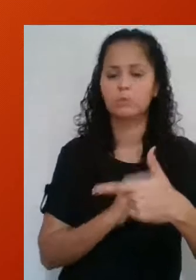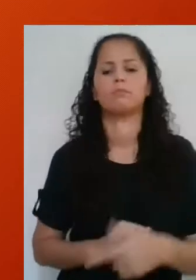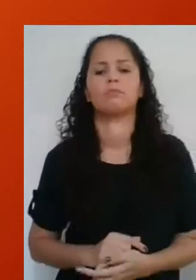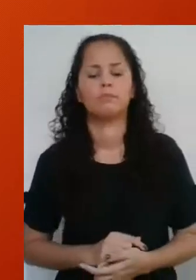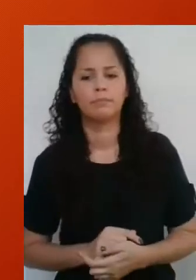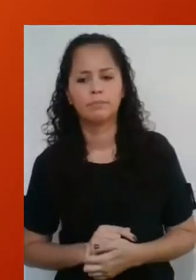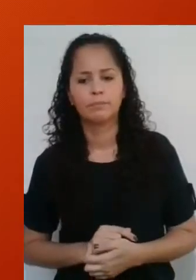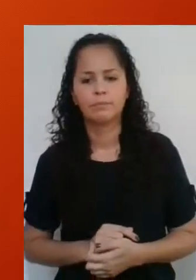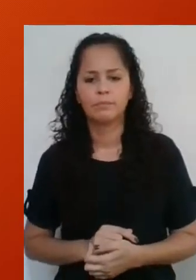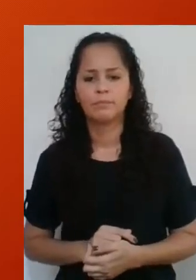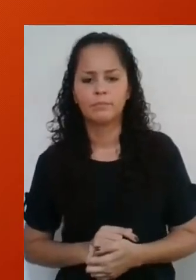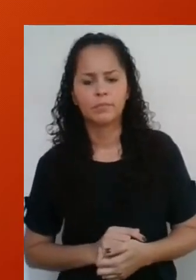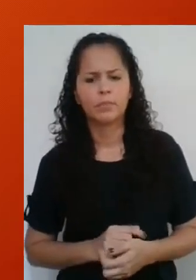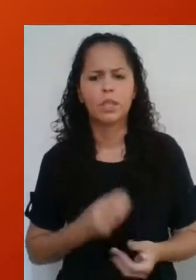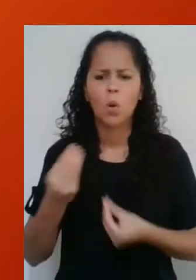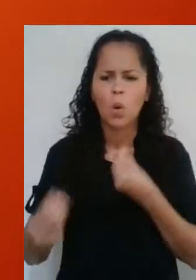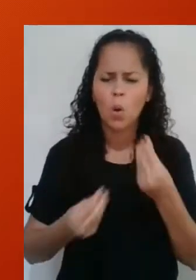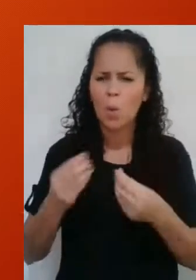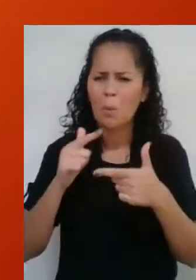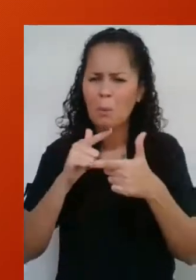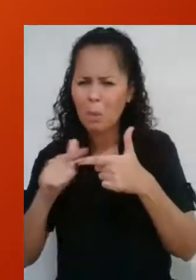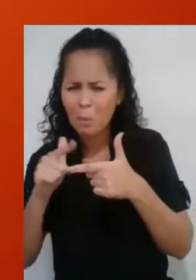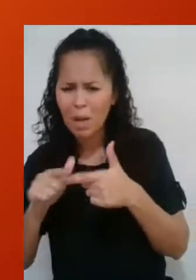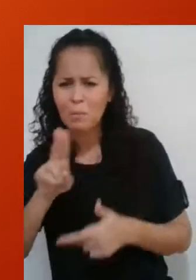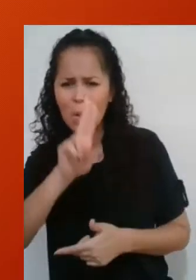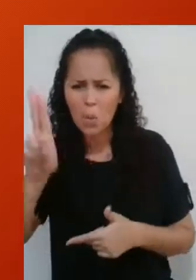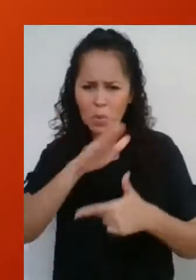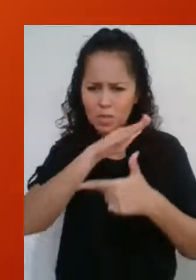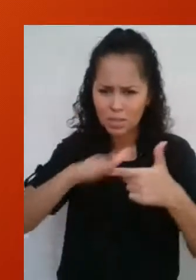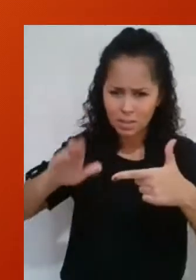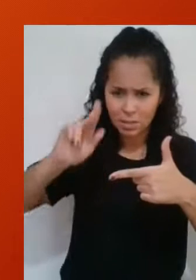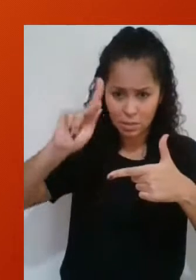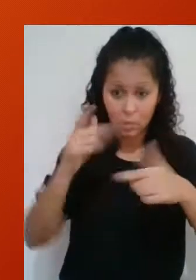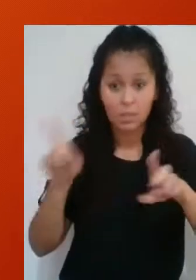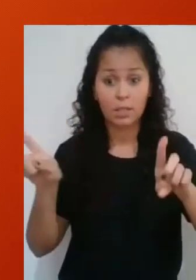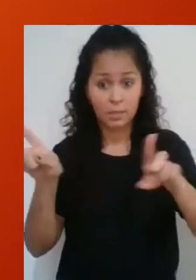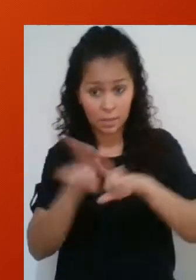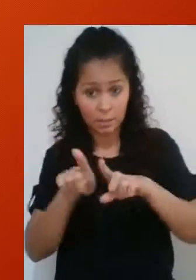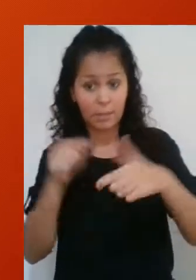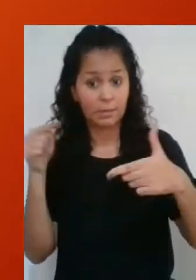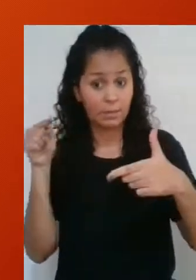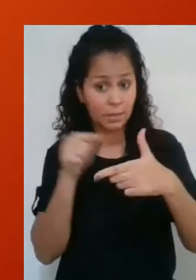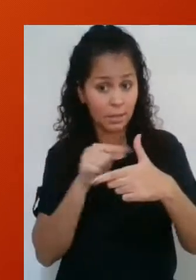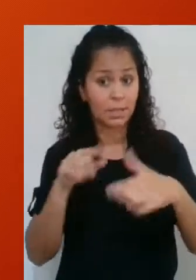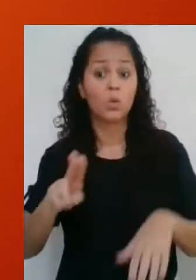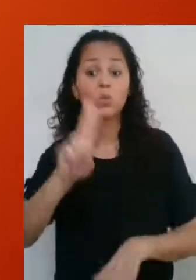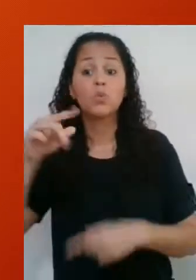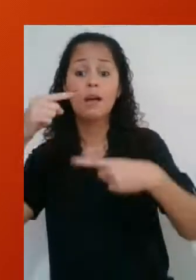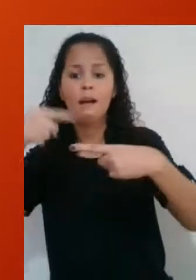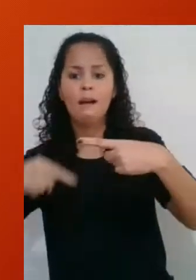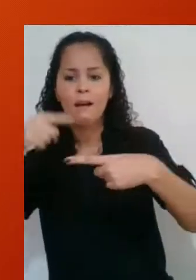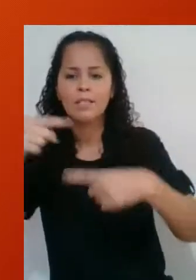própria gangorra a hipotenusa do triângulo retângulo. Como esse problema envolve hipotenusa e cateto oposto, nós somos